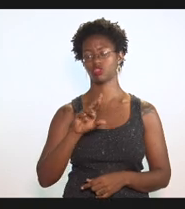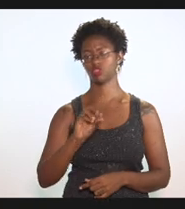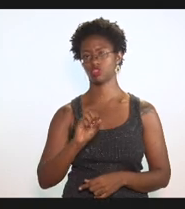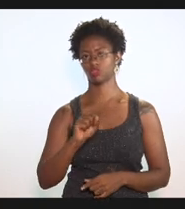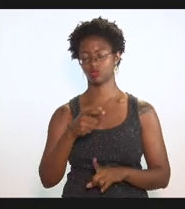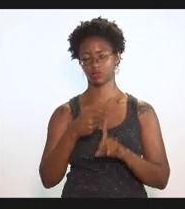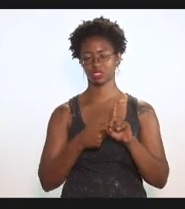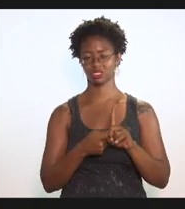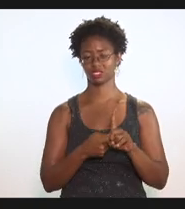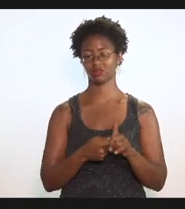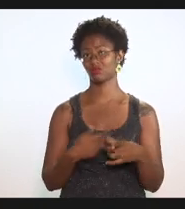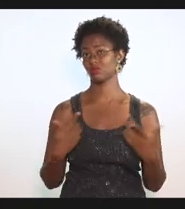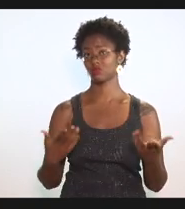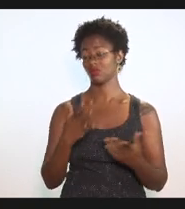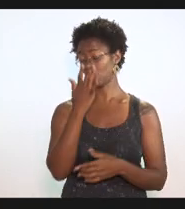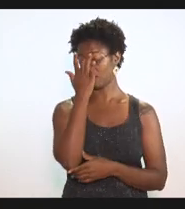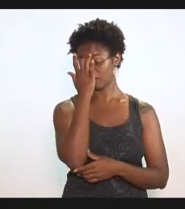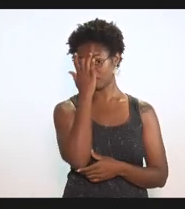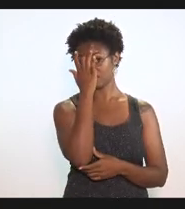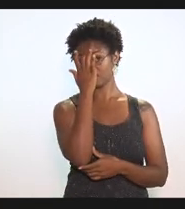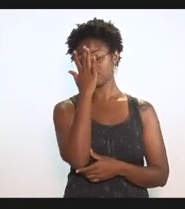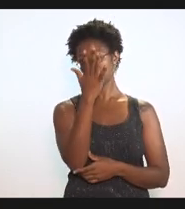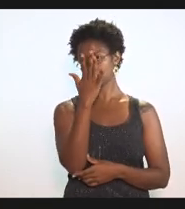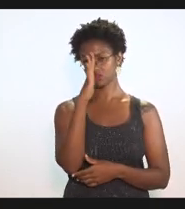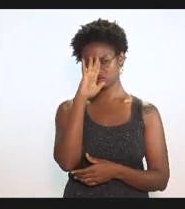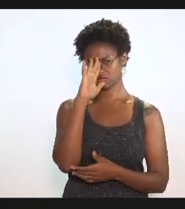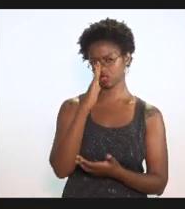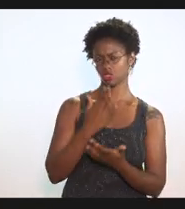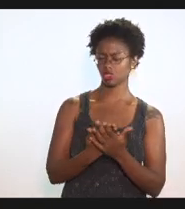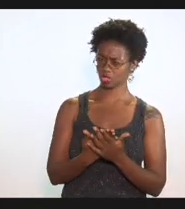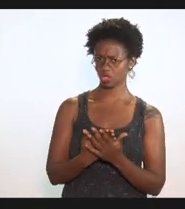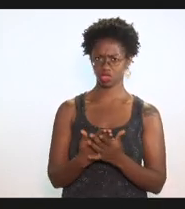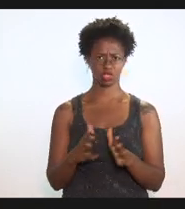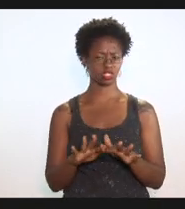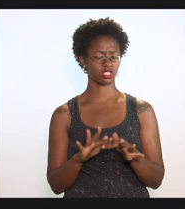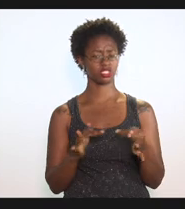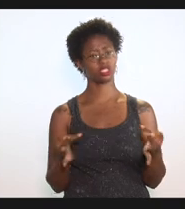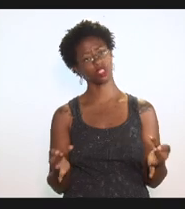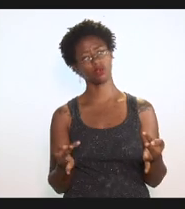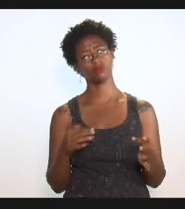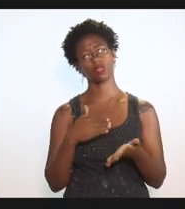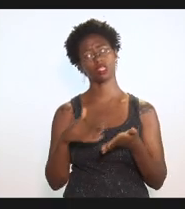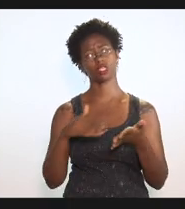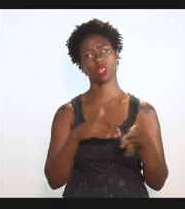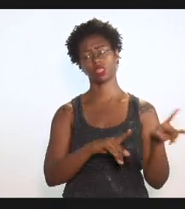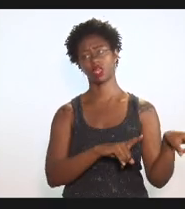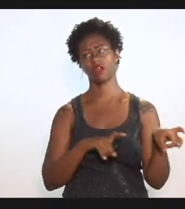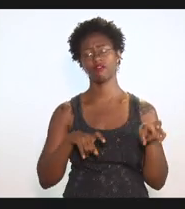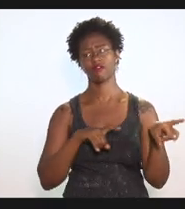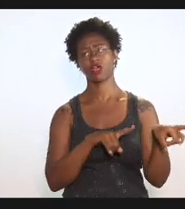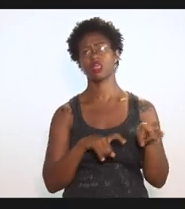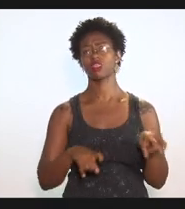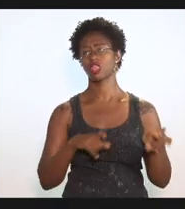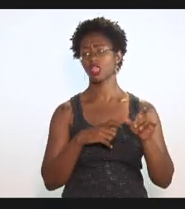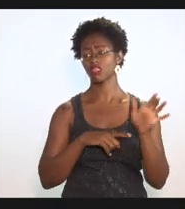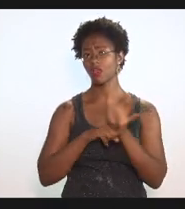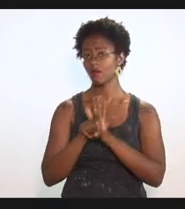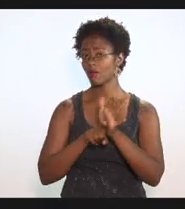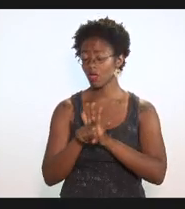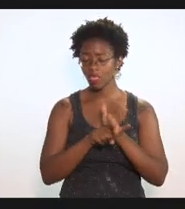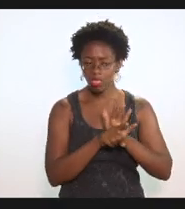absolutamente fácil crível lógico banal da Secretaria de Fazenda averiguar